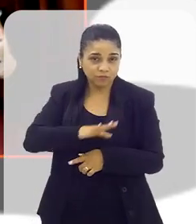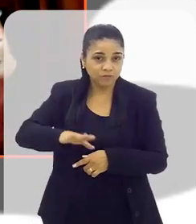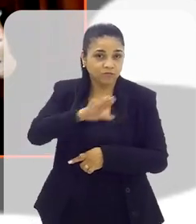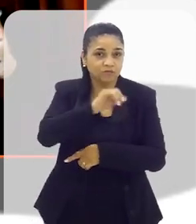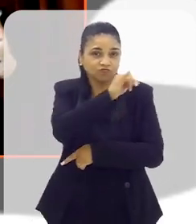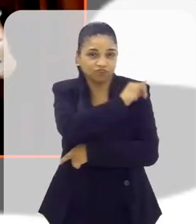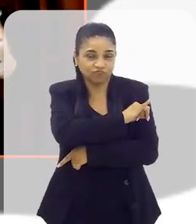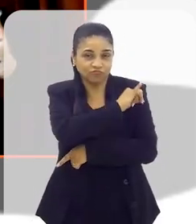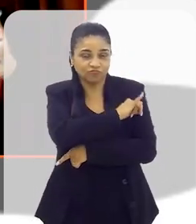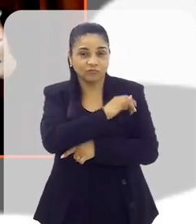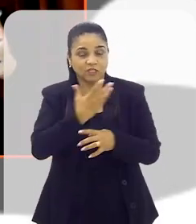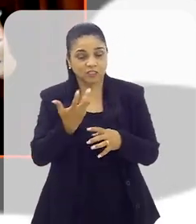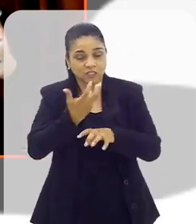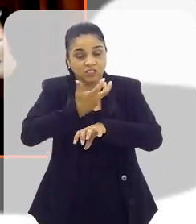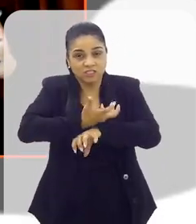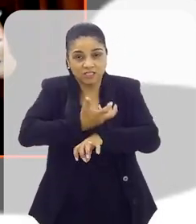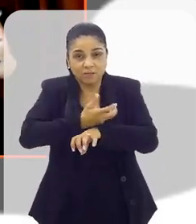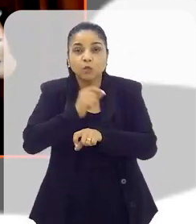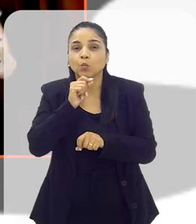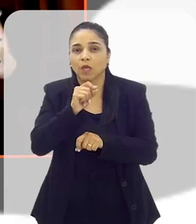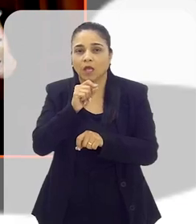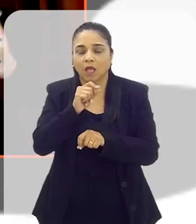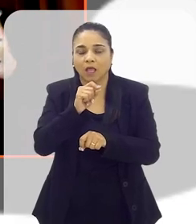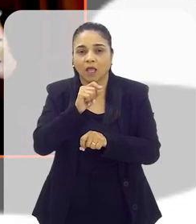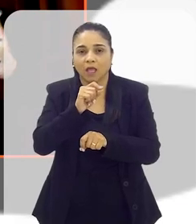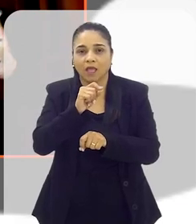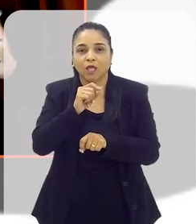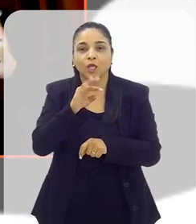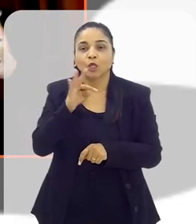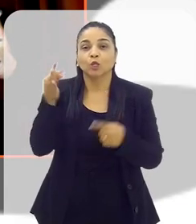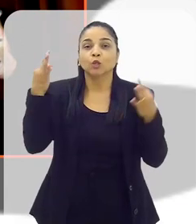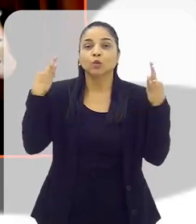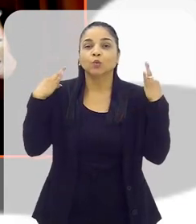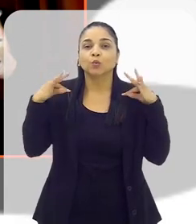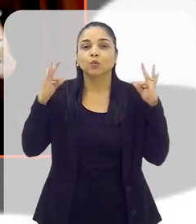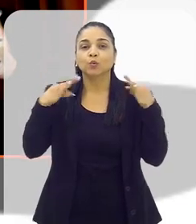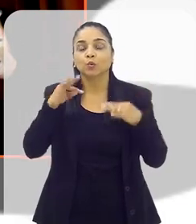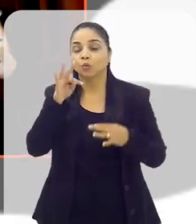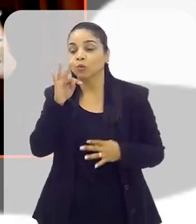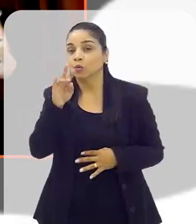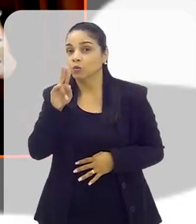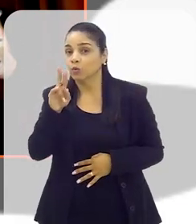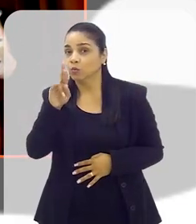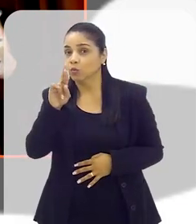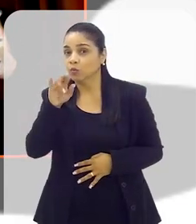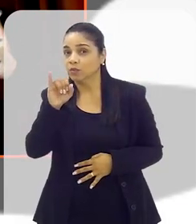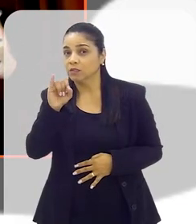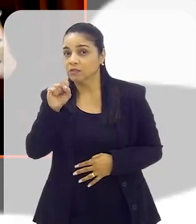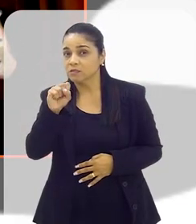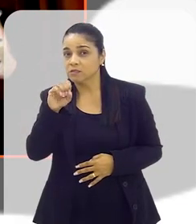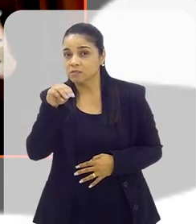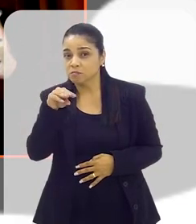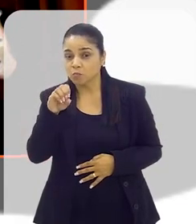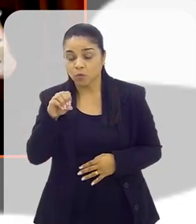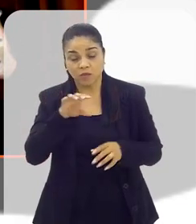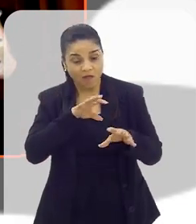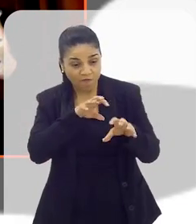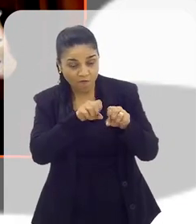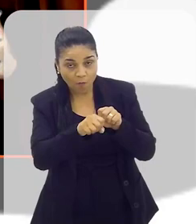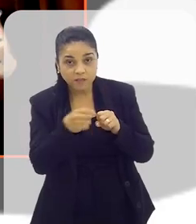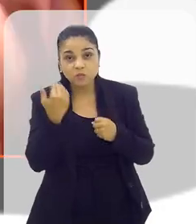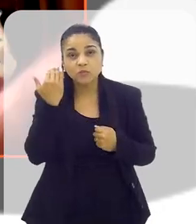fosse incluída uma disciplina chamada turismo. Para que eles, na realidade, na sua formação, já